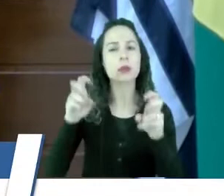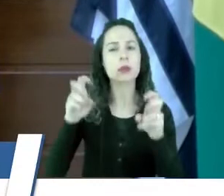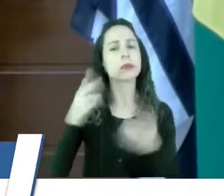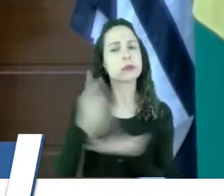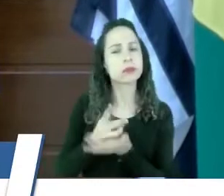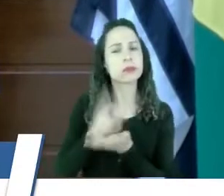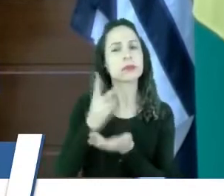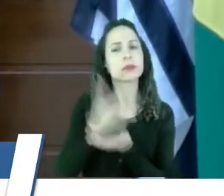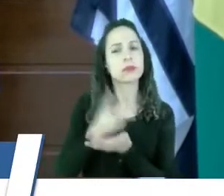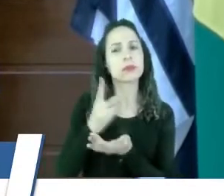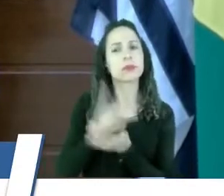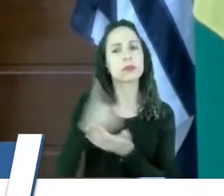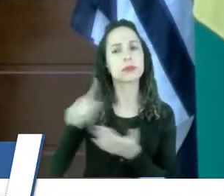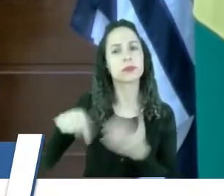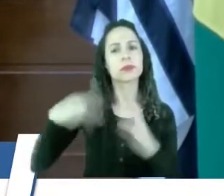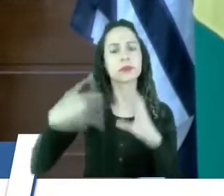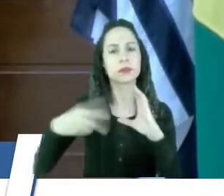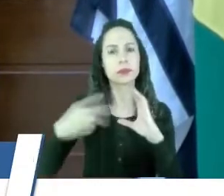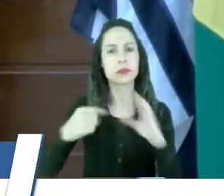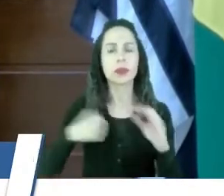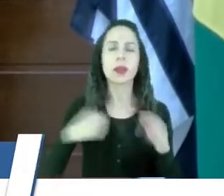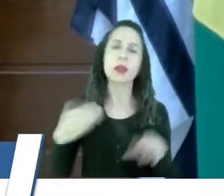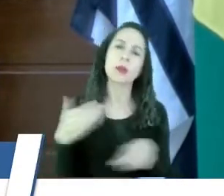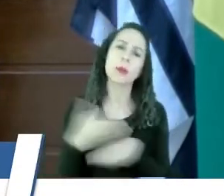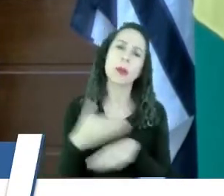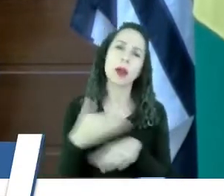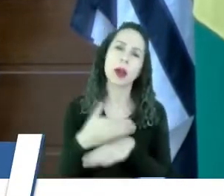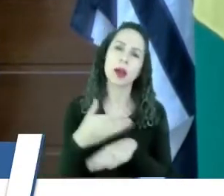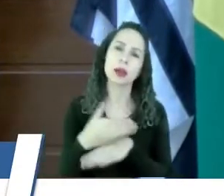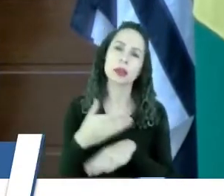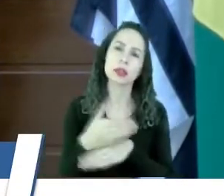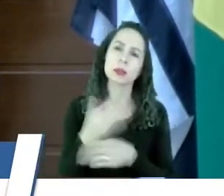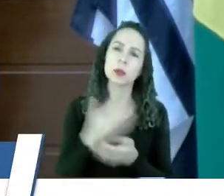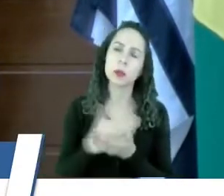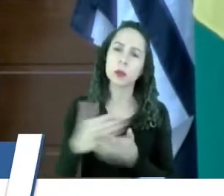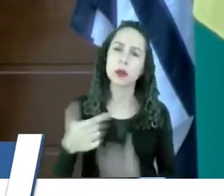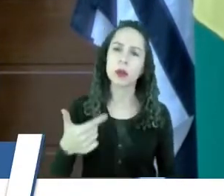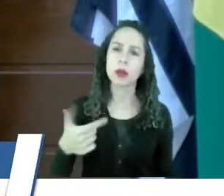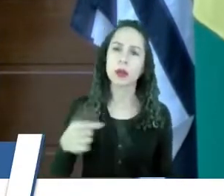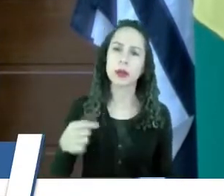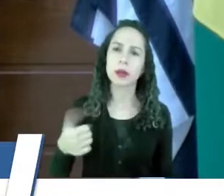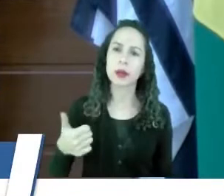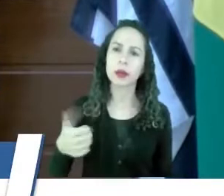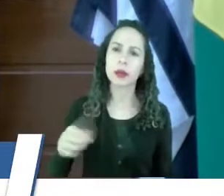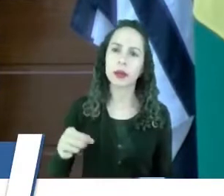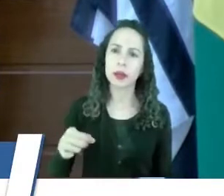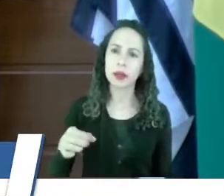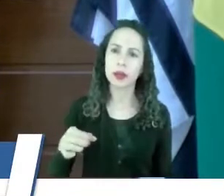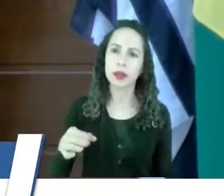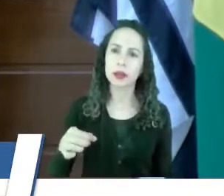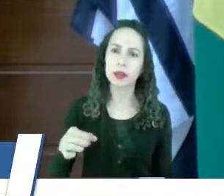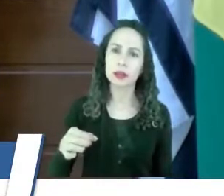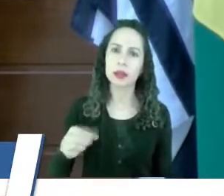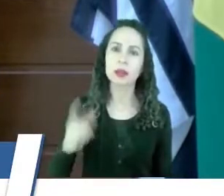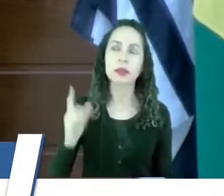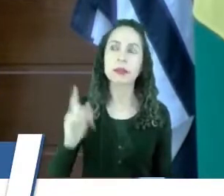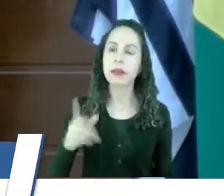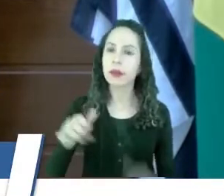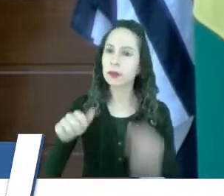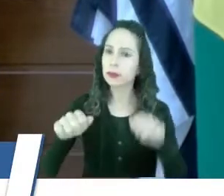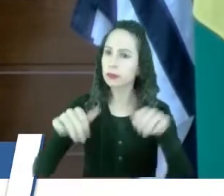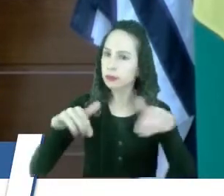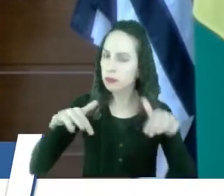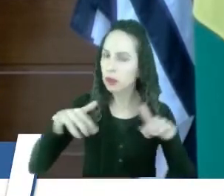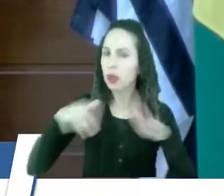Eu que participo aqui desde 2010, em todas as sessões, os projetos